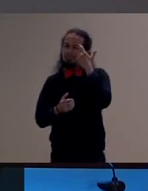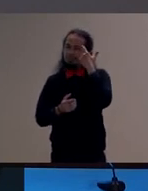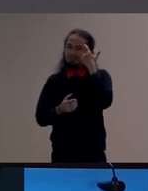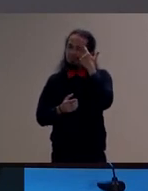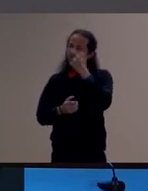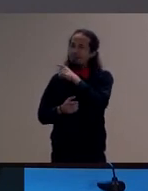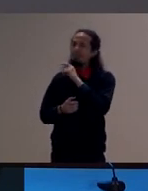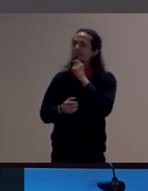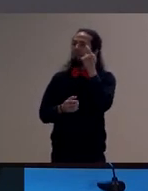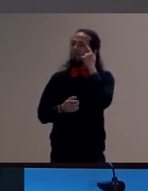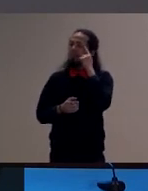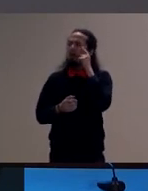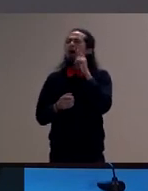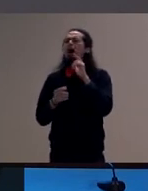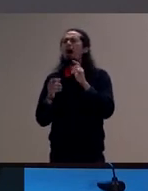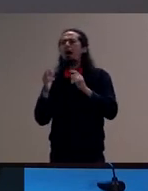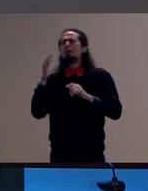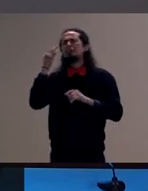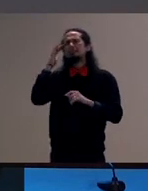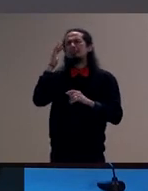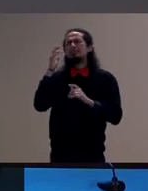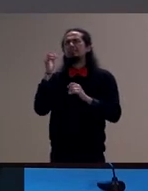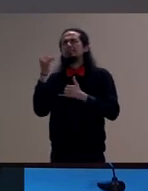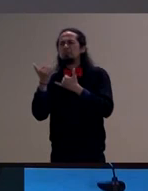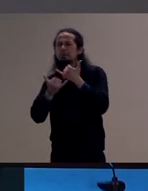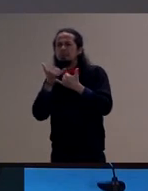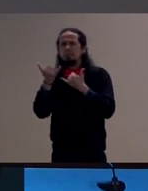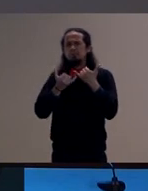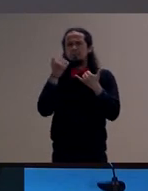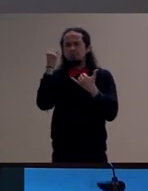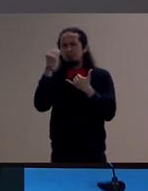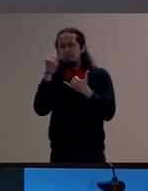que vai possibilitar experienciar o mundo